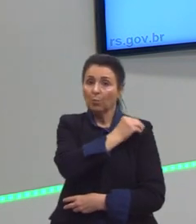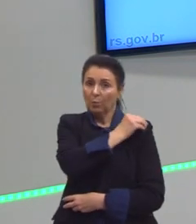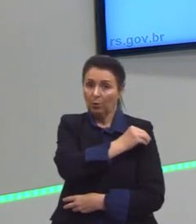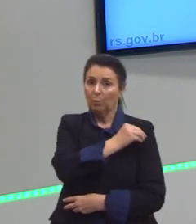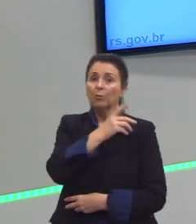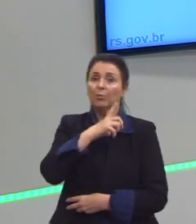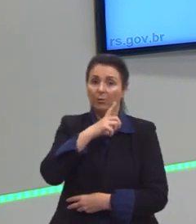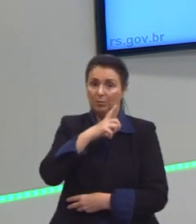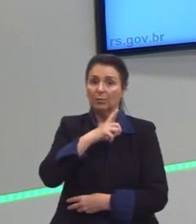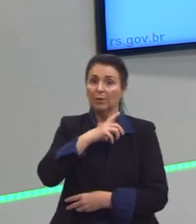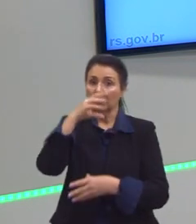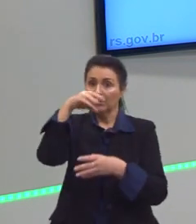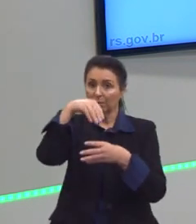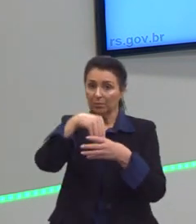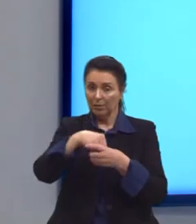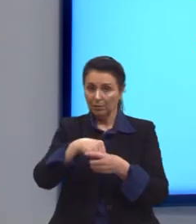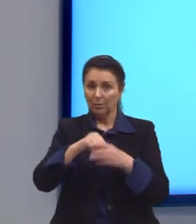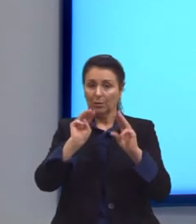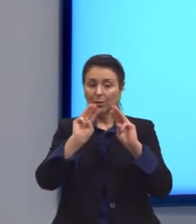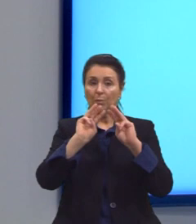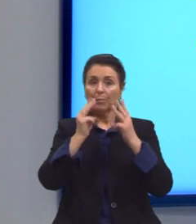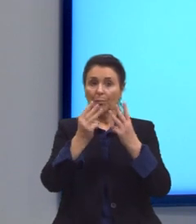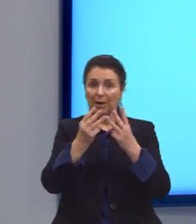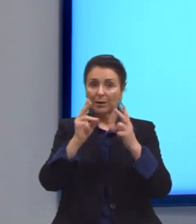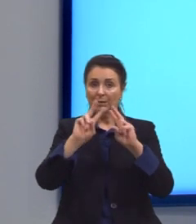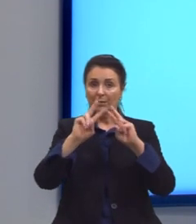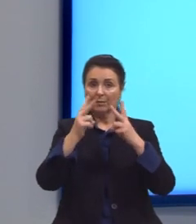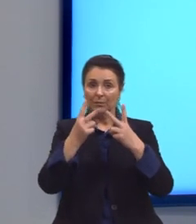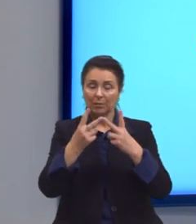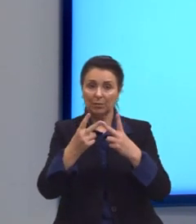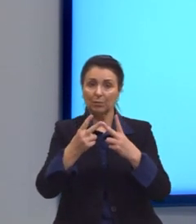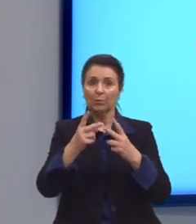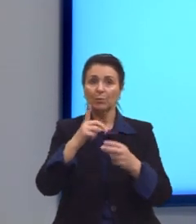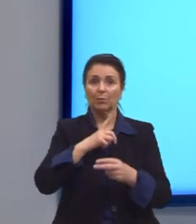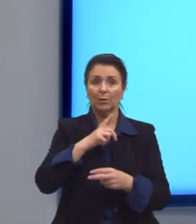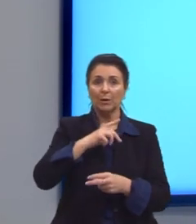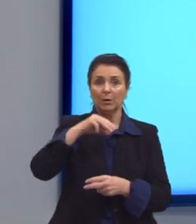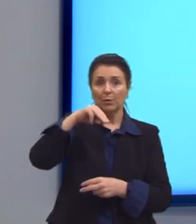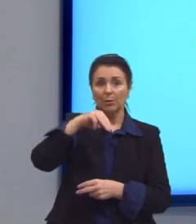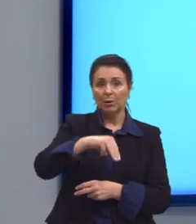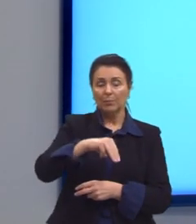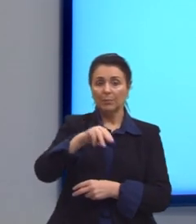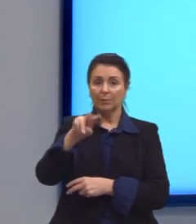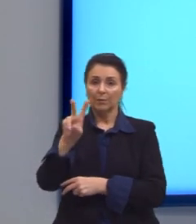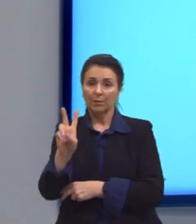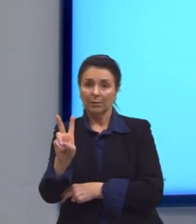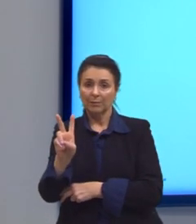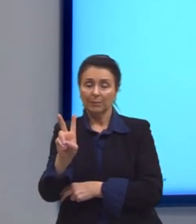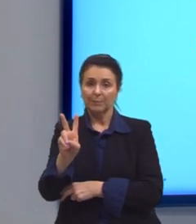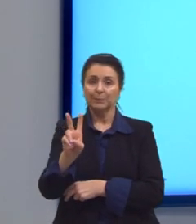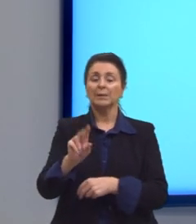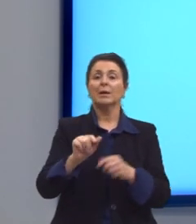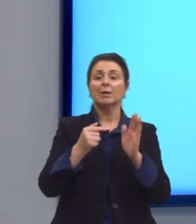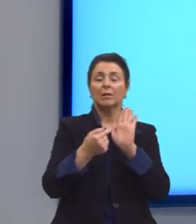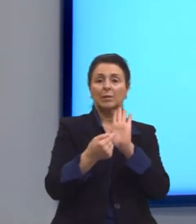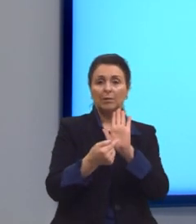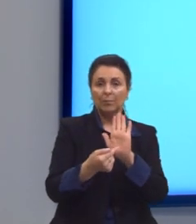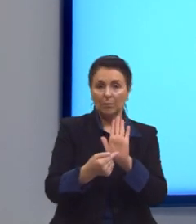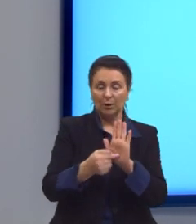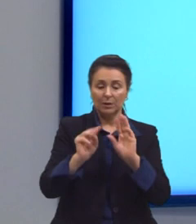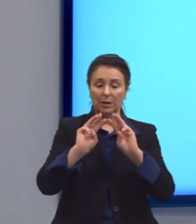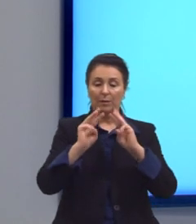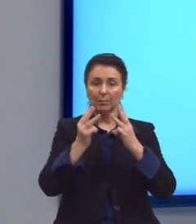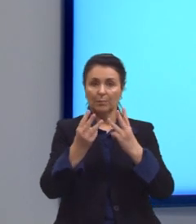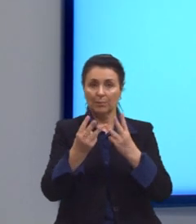E em massa por volume, quando eu tenho o percentual MV. E aí indica a massa do soluto, o percentual da massa do